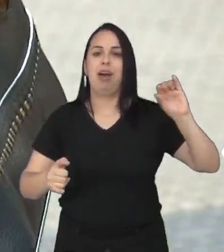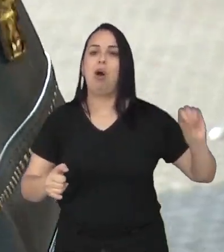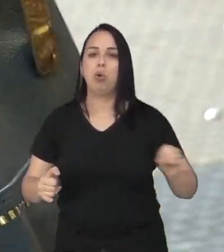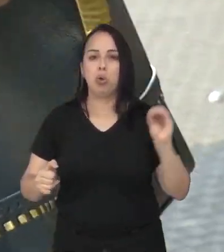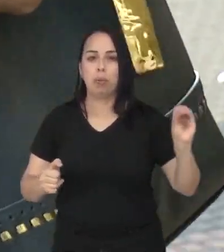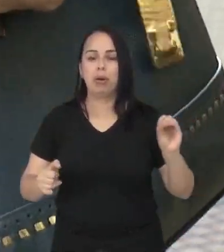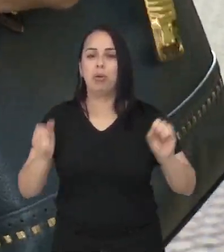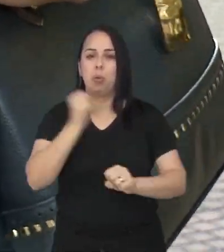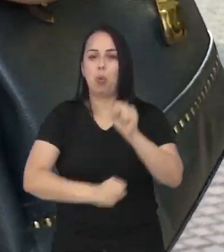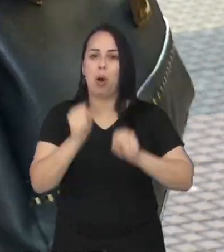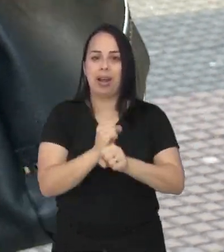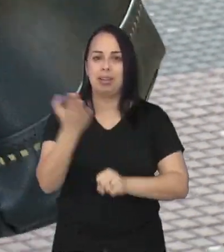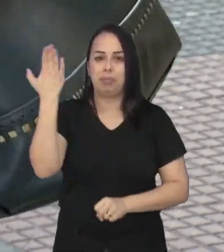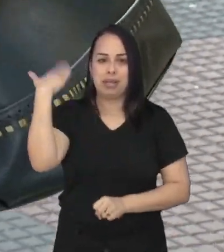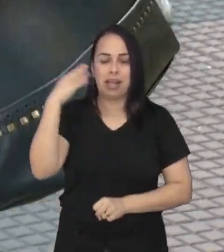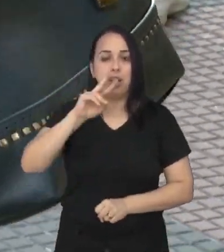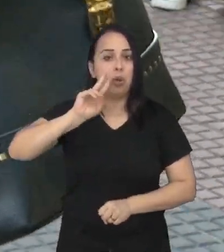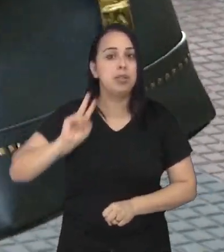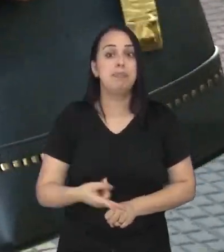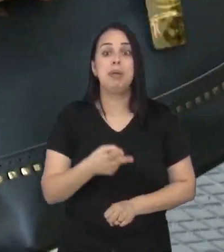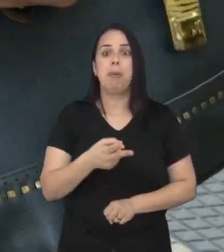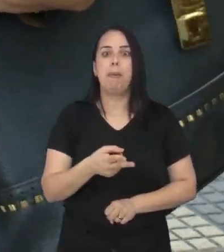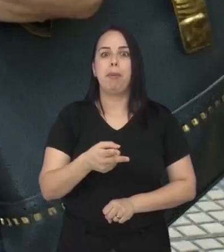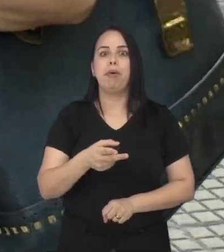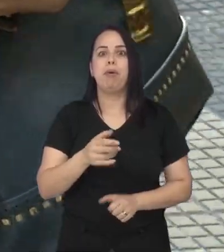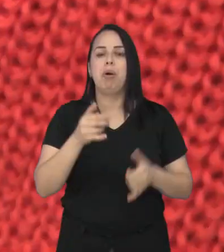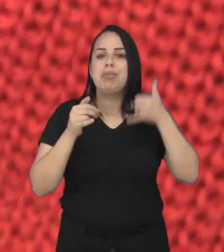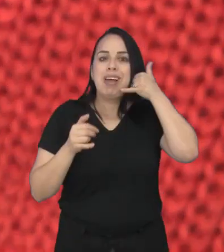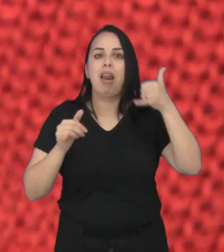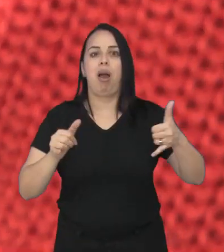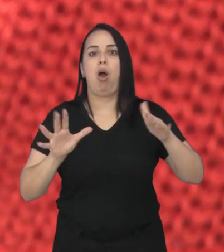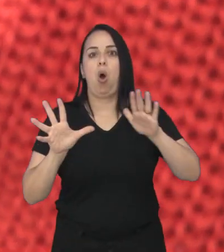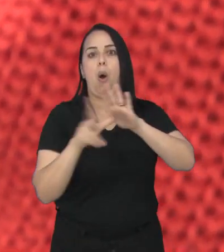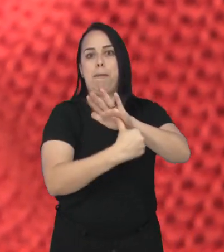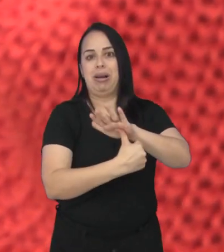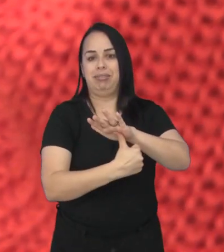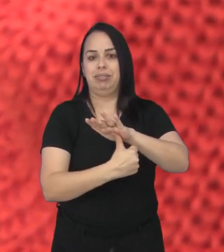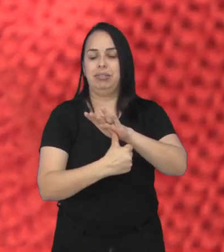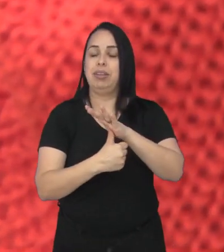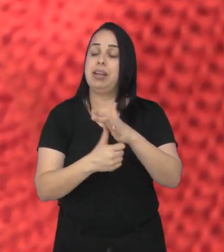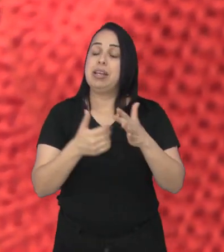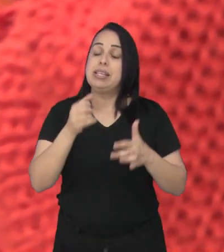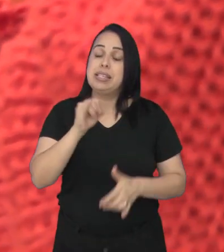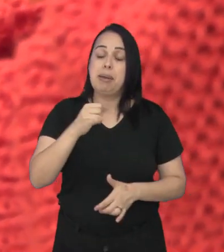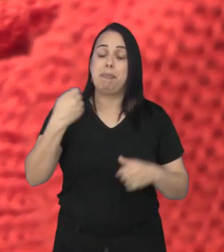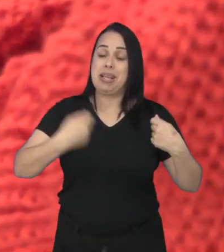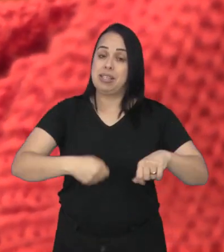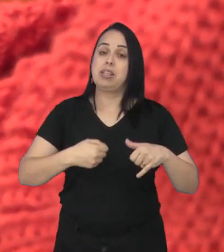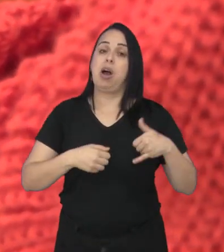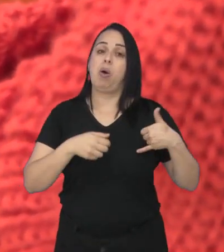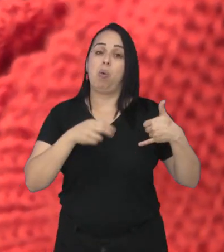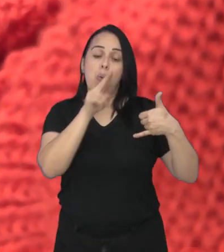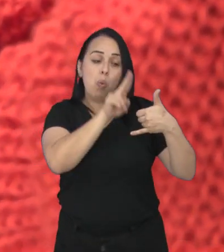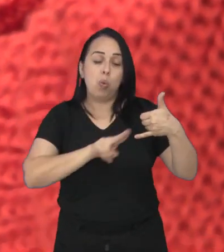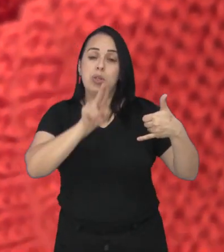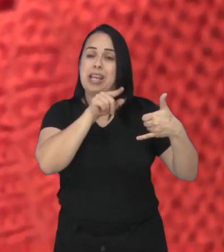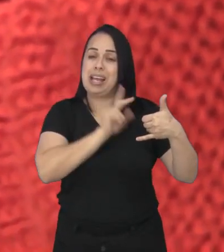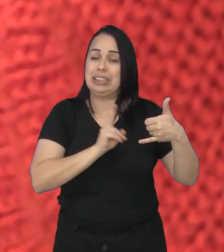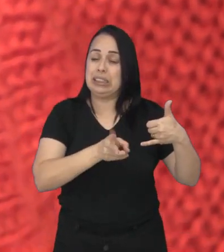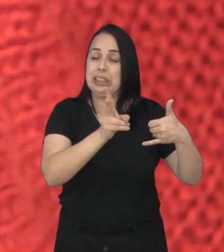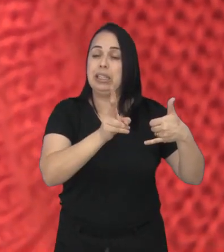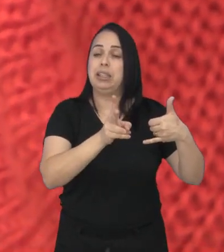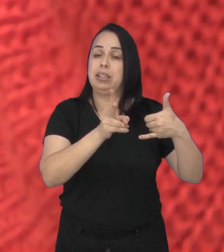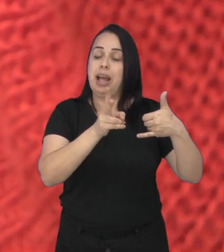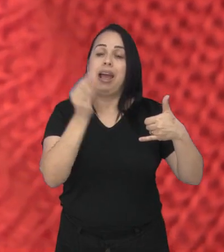a outubro do ano passado foram mais de dois mil aparelhos roubados. Para quem depende do celular, a ferramenta é uma saída para minimizar os